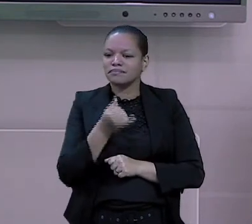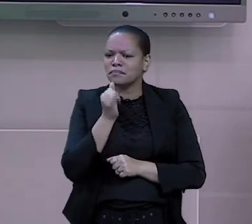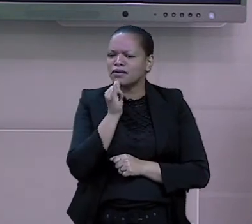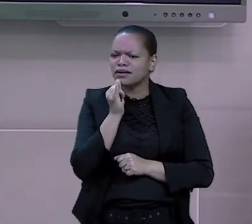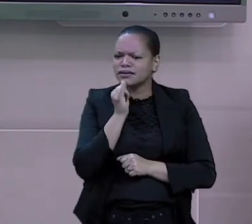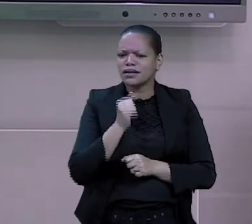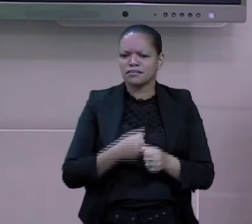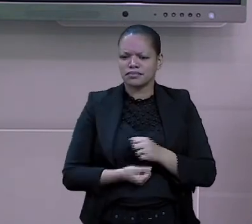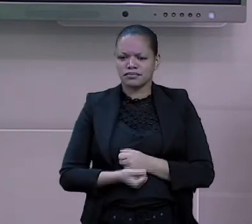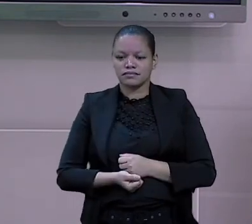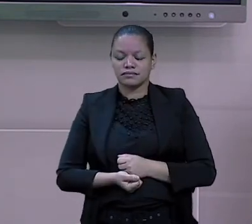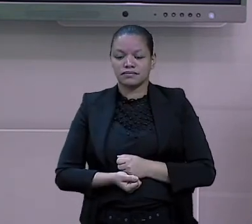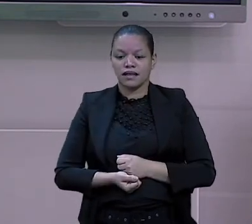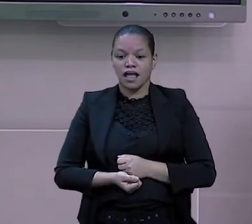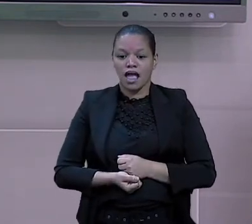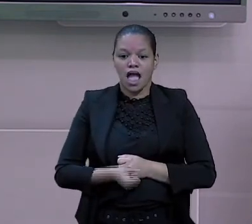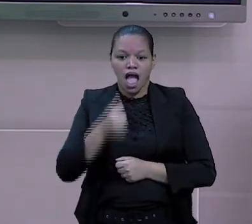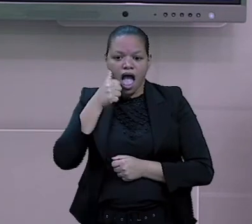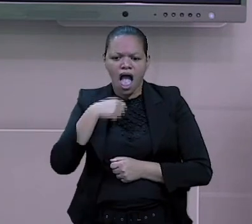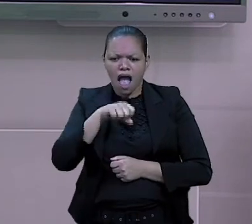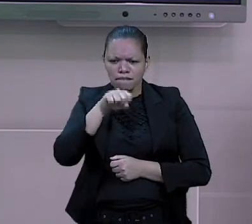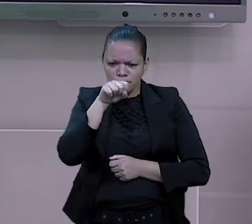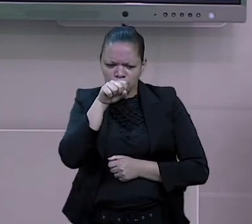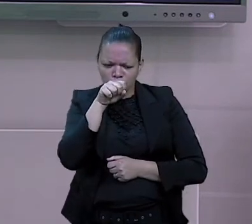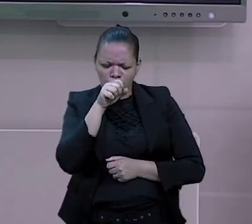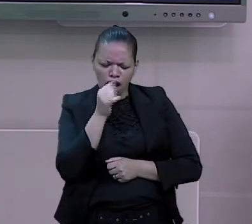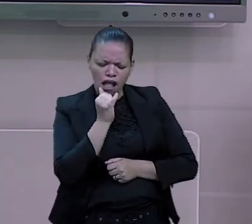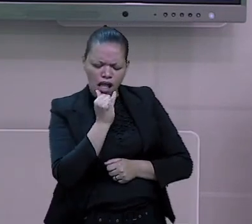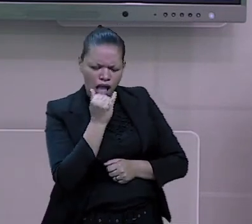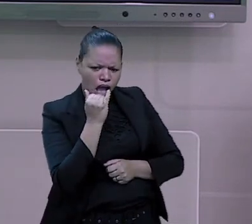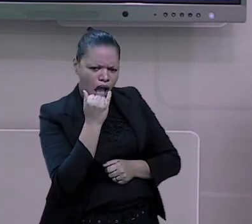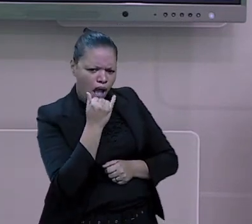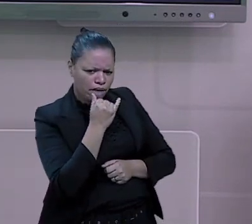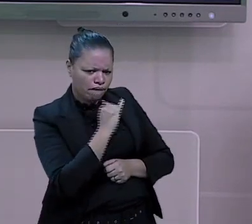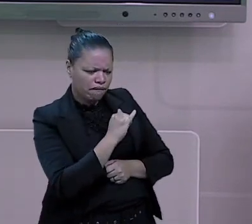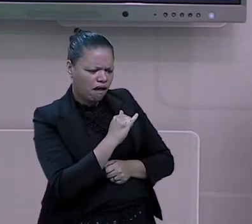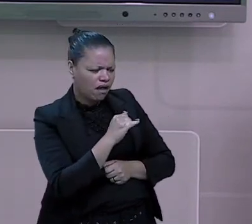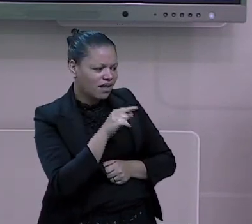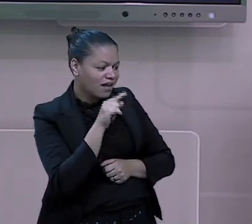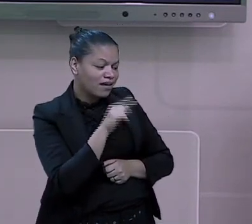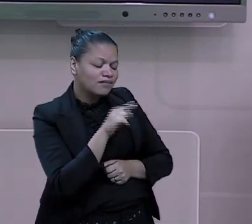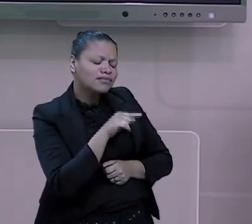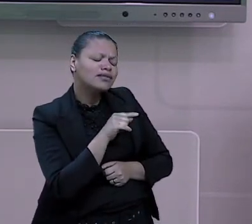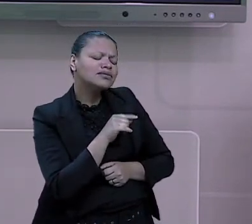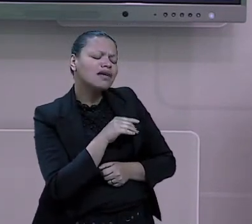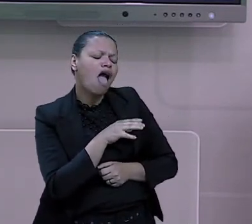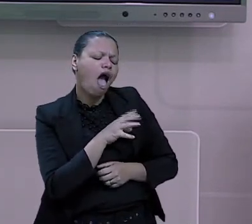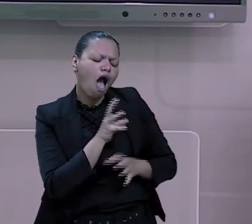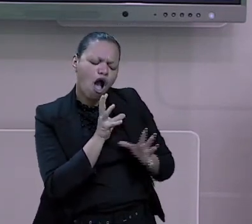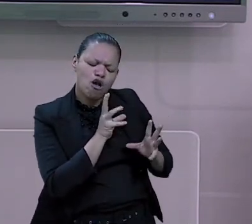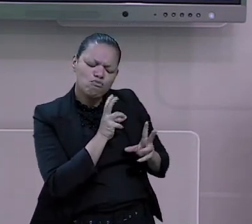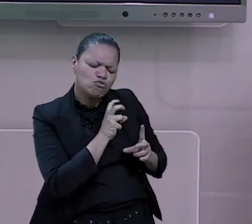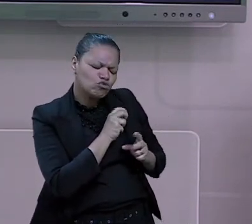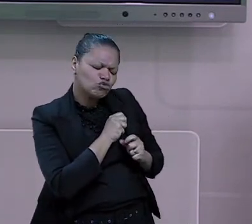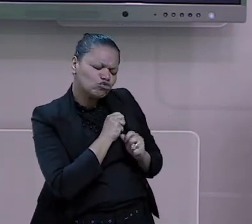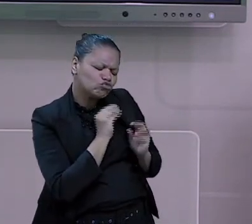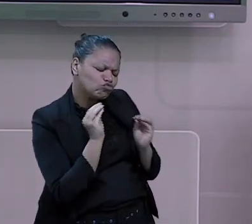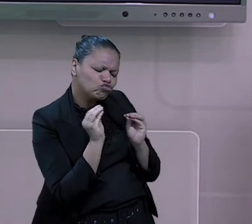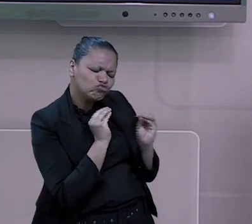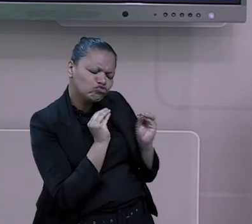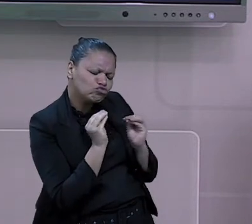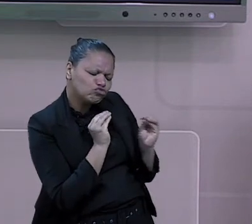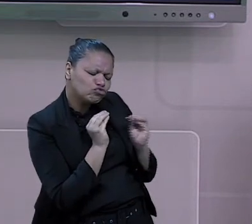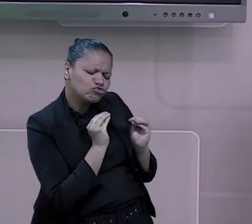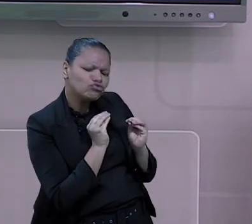você é meu amorzinho, meu nenenzinho. Vocês não ficam todas se sentindo amados? Pois então,